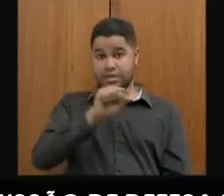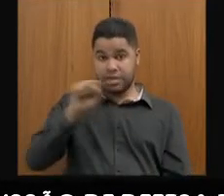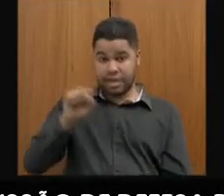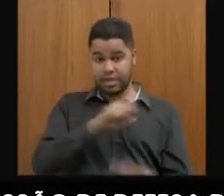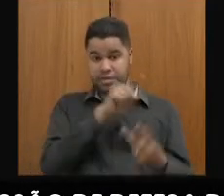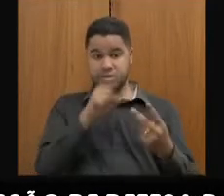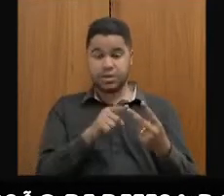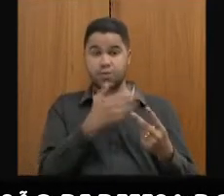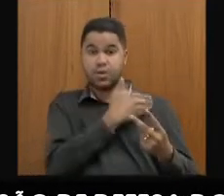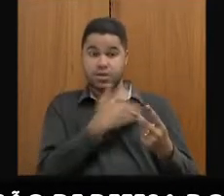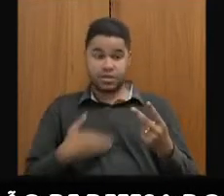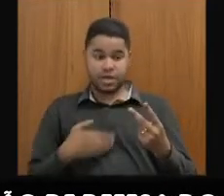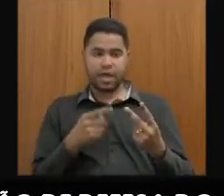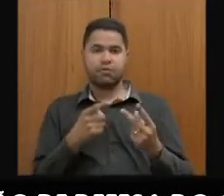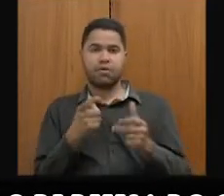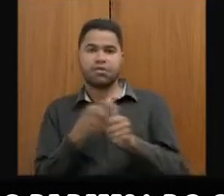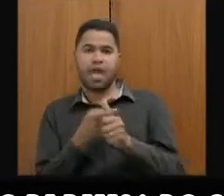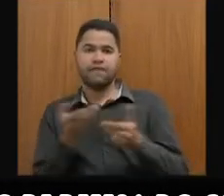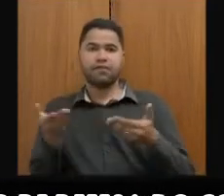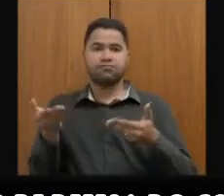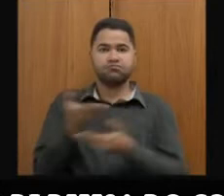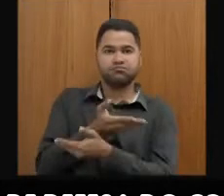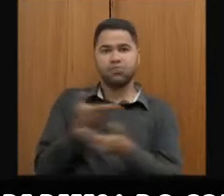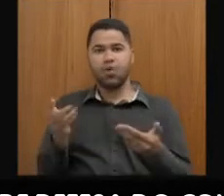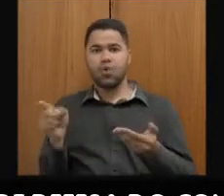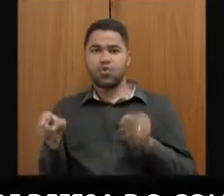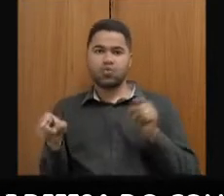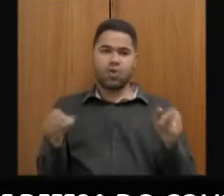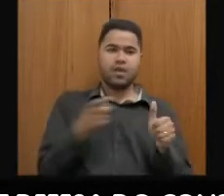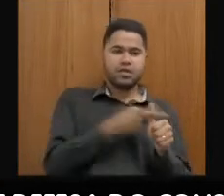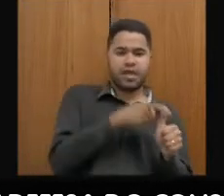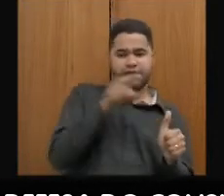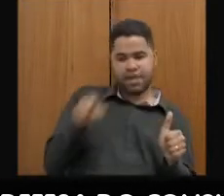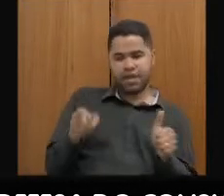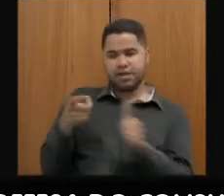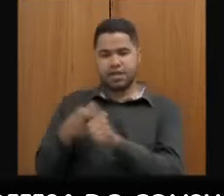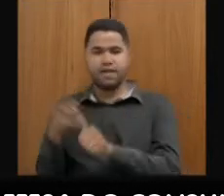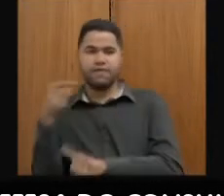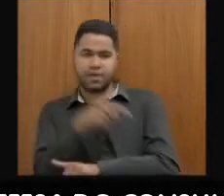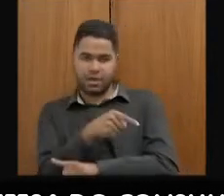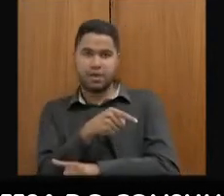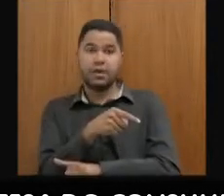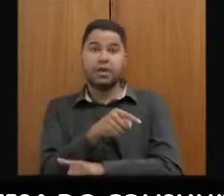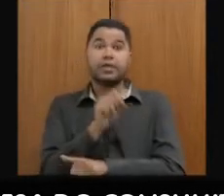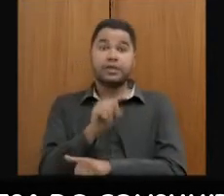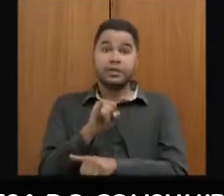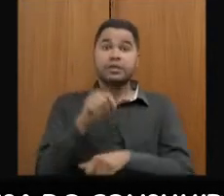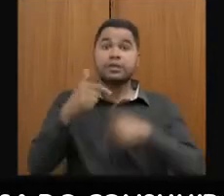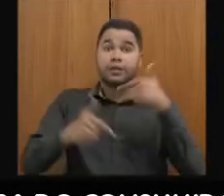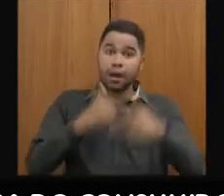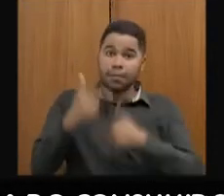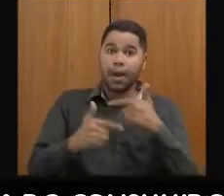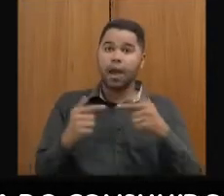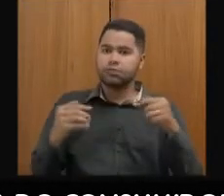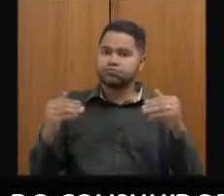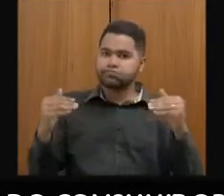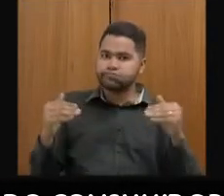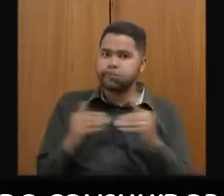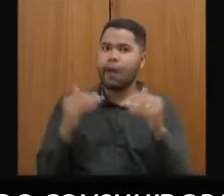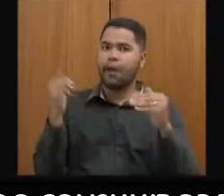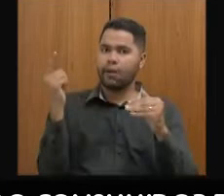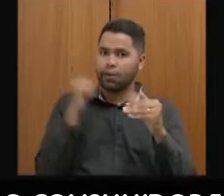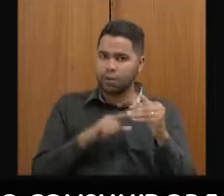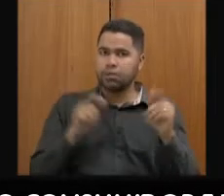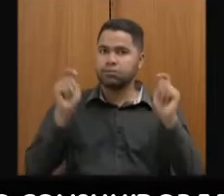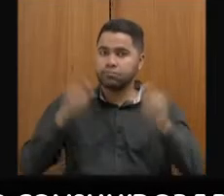Estado devem um ao outro. E, se você faz um trabalho eficiente, você consegue fazer